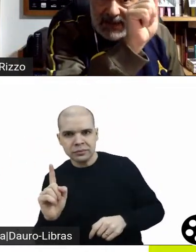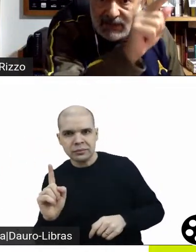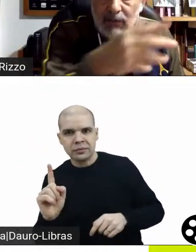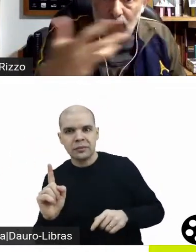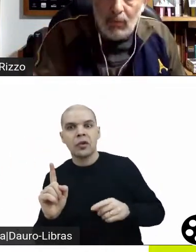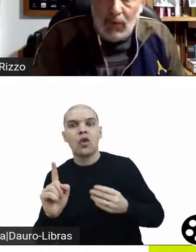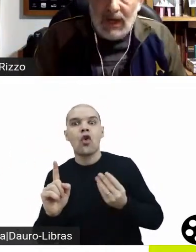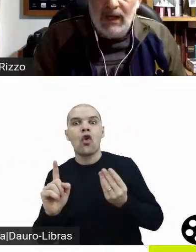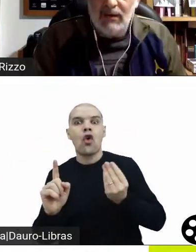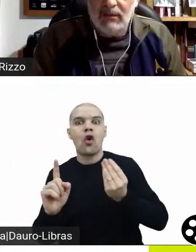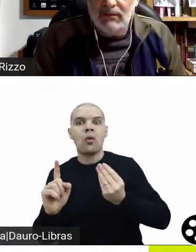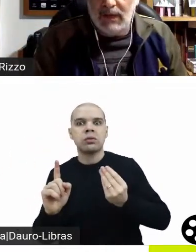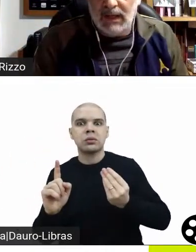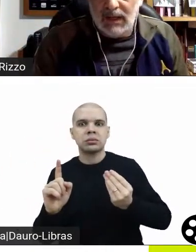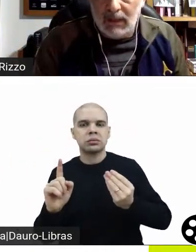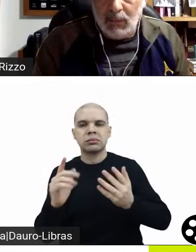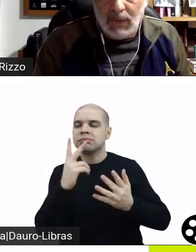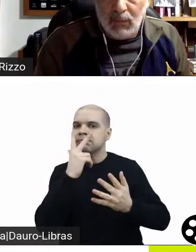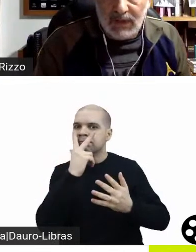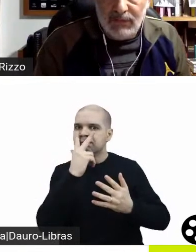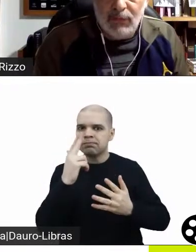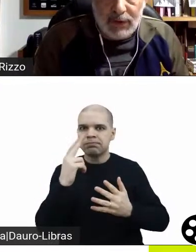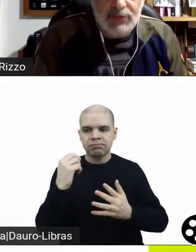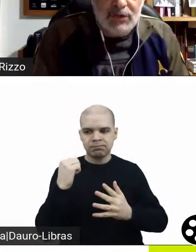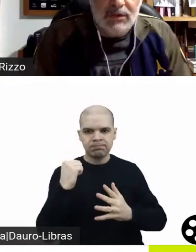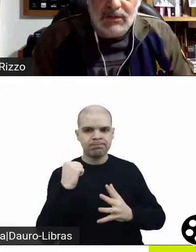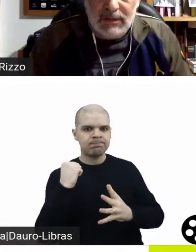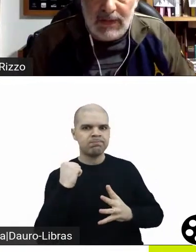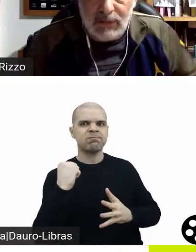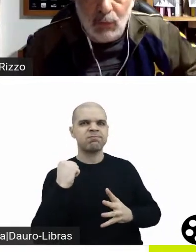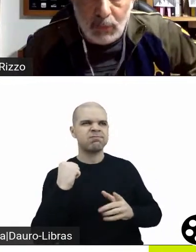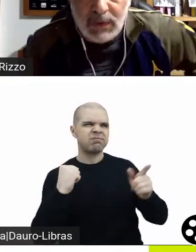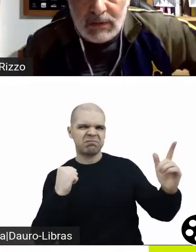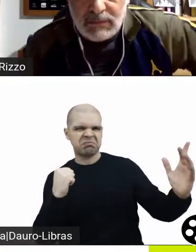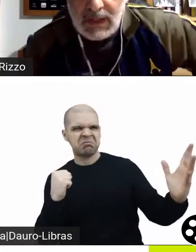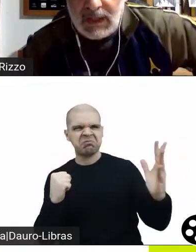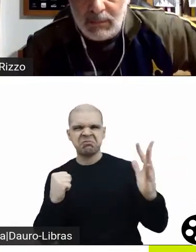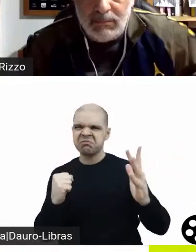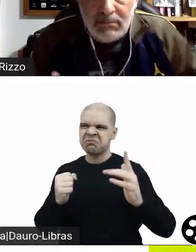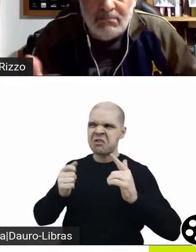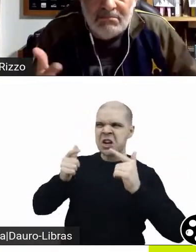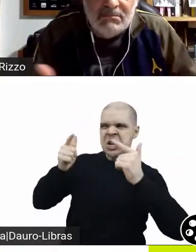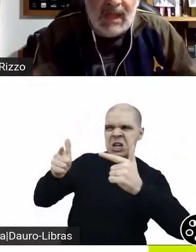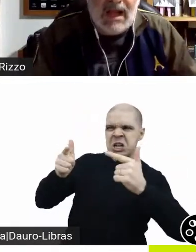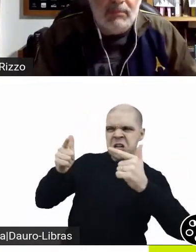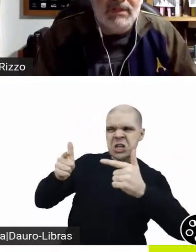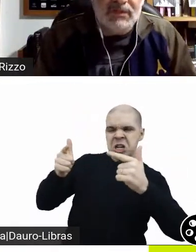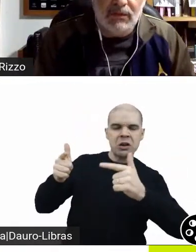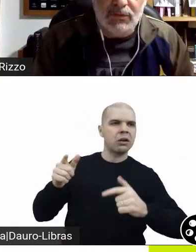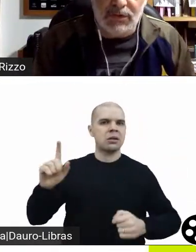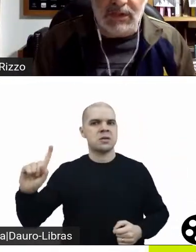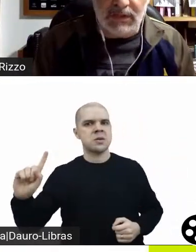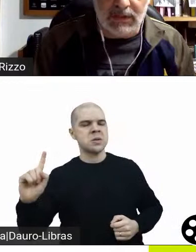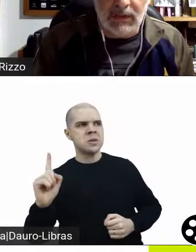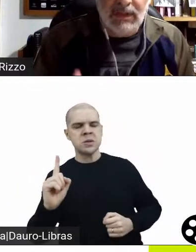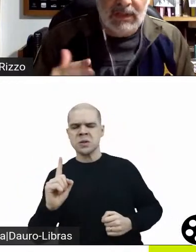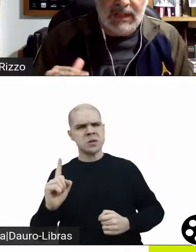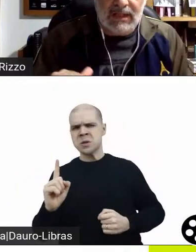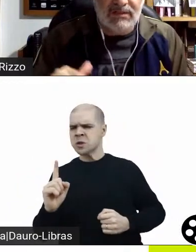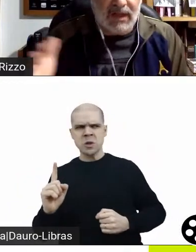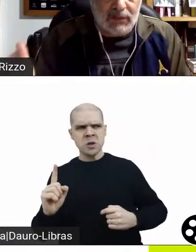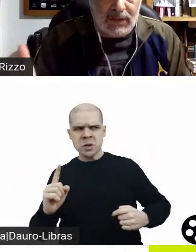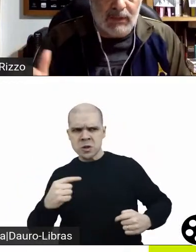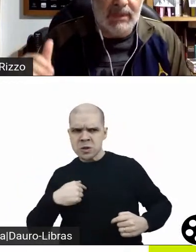ela aparece como a mulher forte da dupla, ela dá a impressão de que